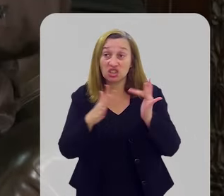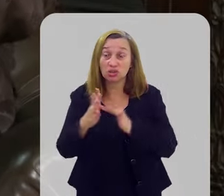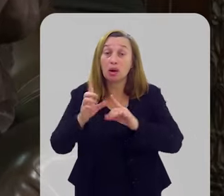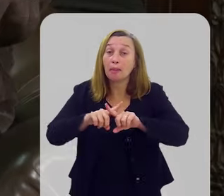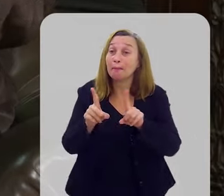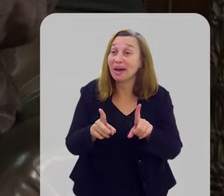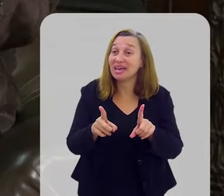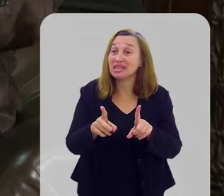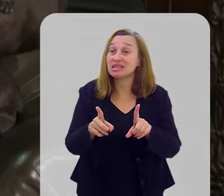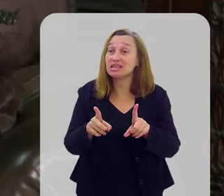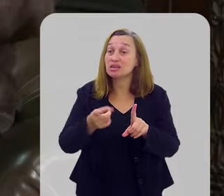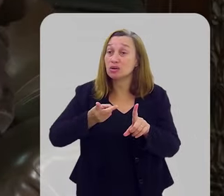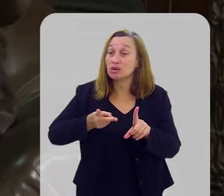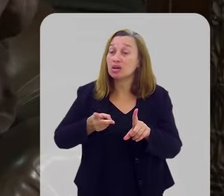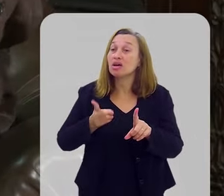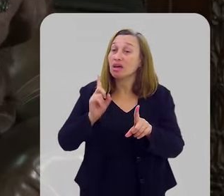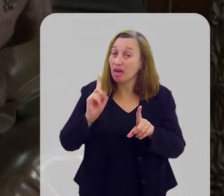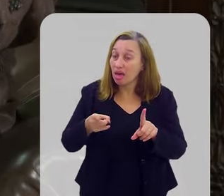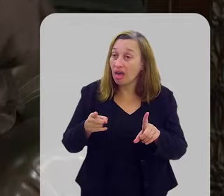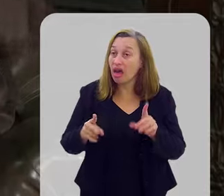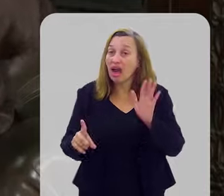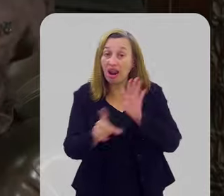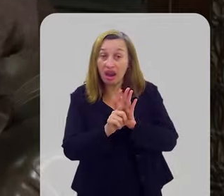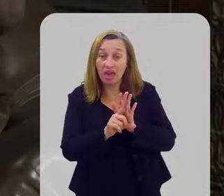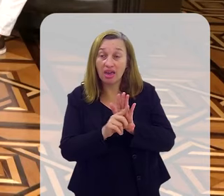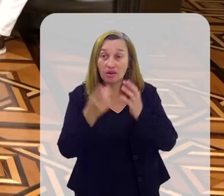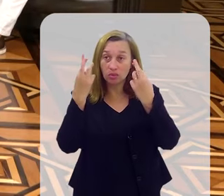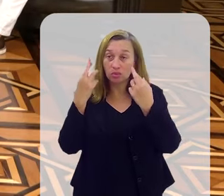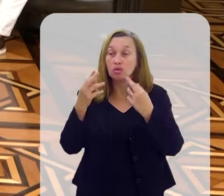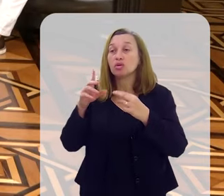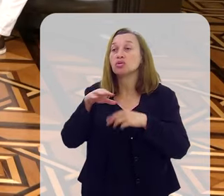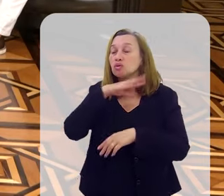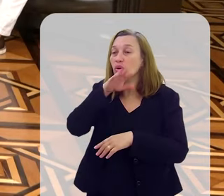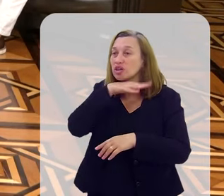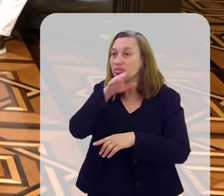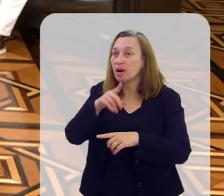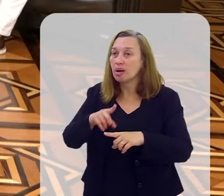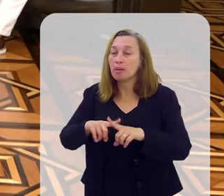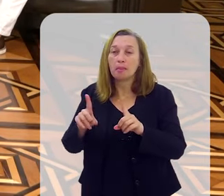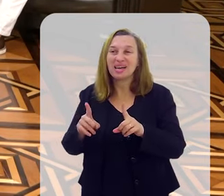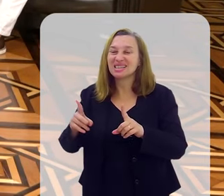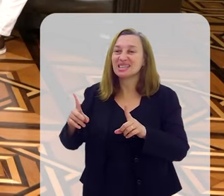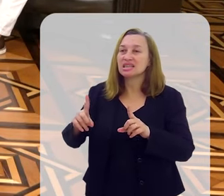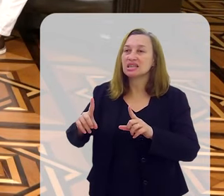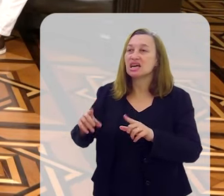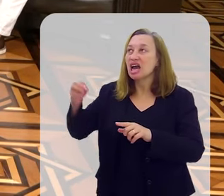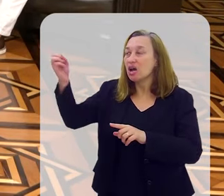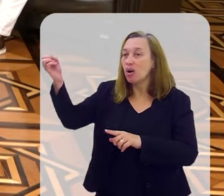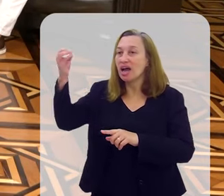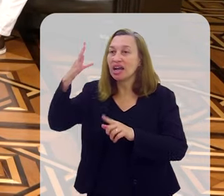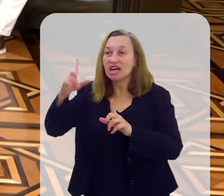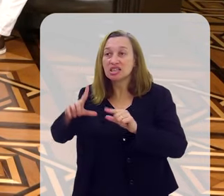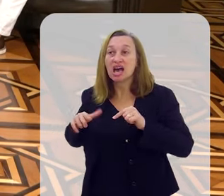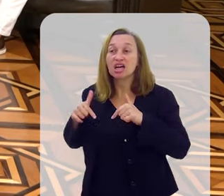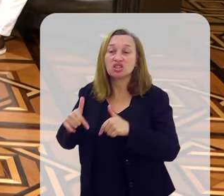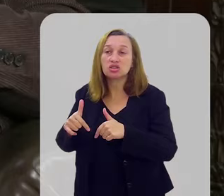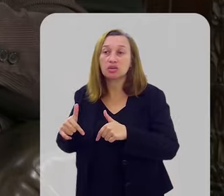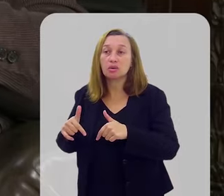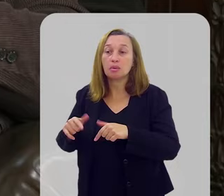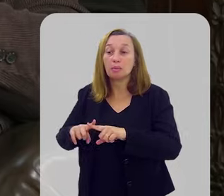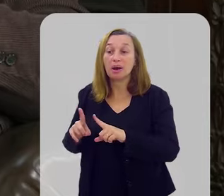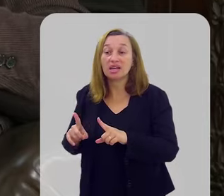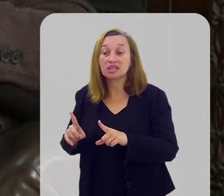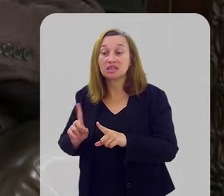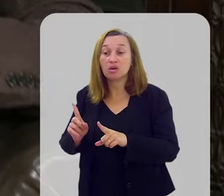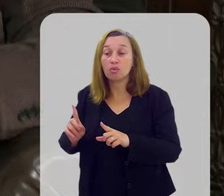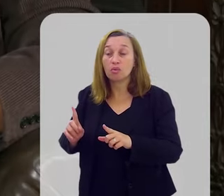mas ainda é em animais, ainda é a lei, porque a graça já chegou, mas ainda não se manifestou como deveria se manifestar. O